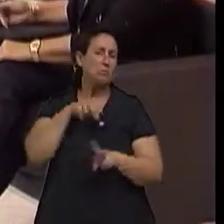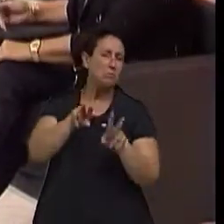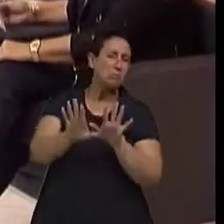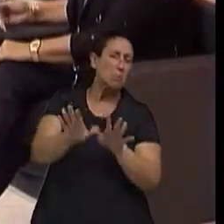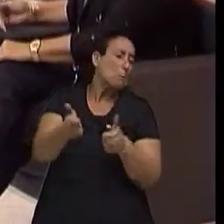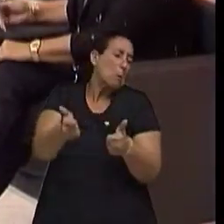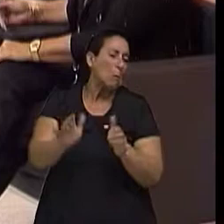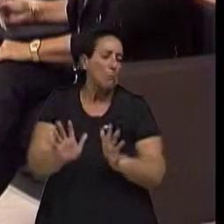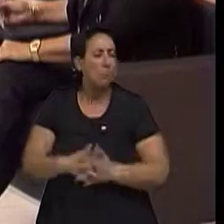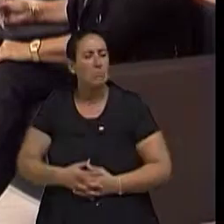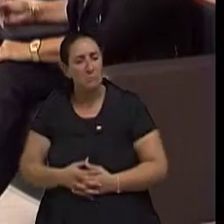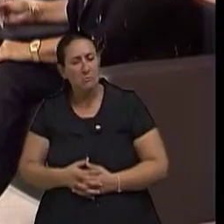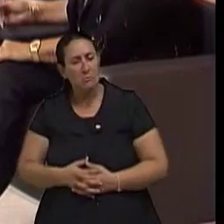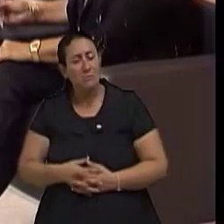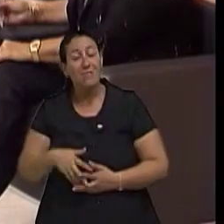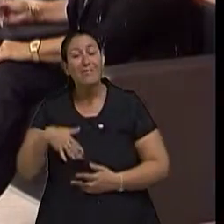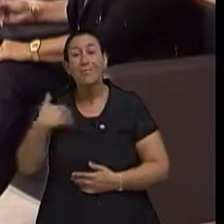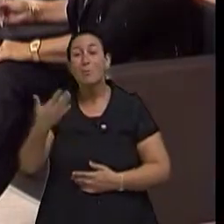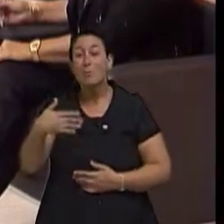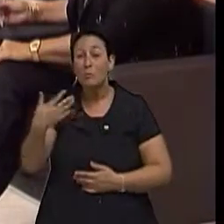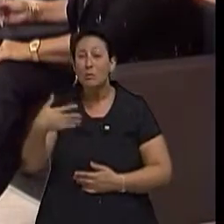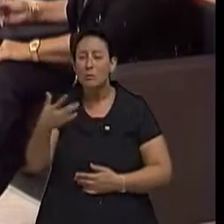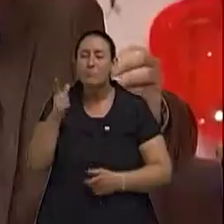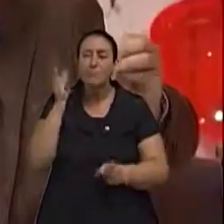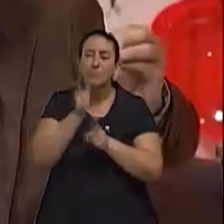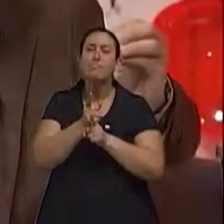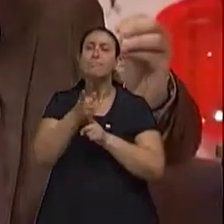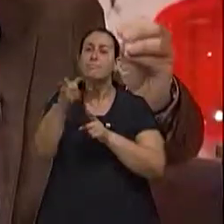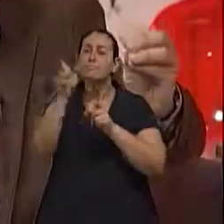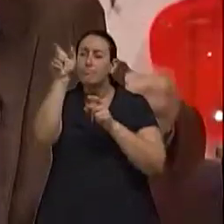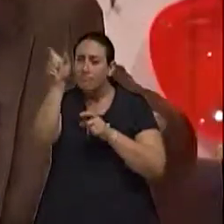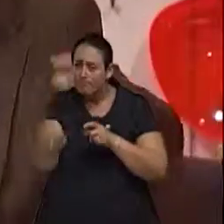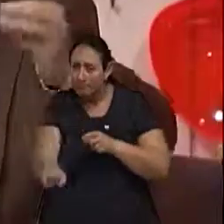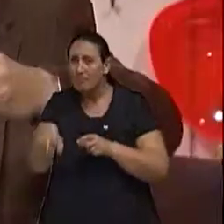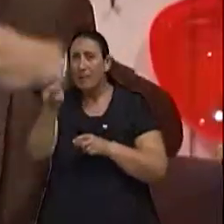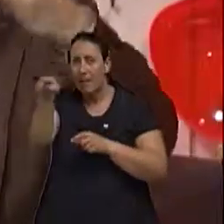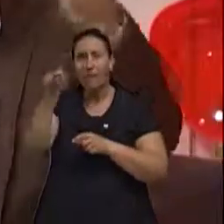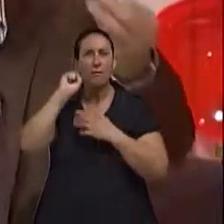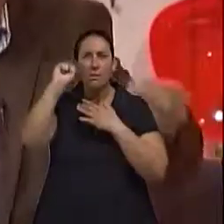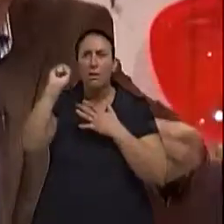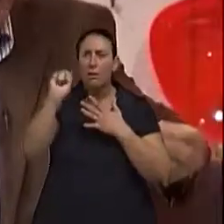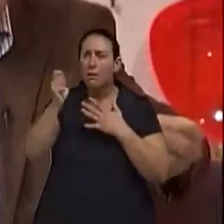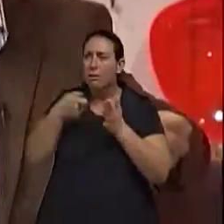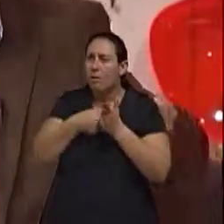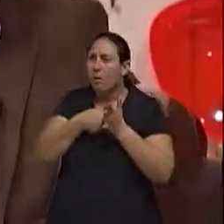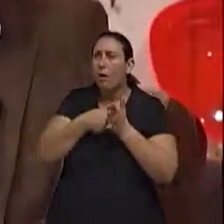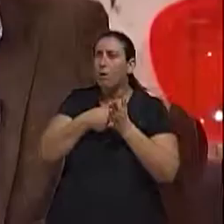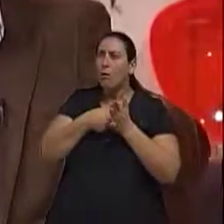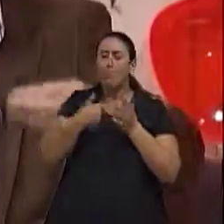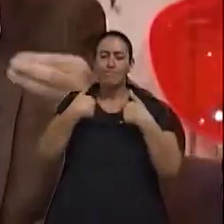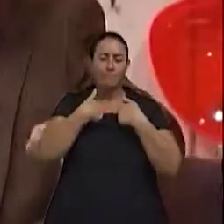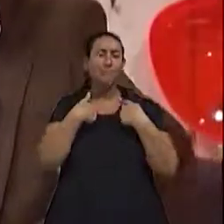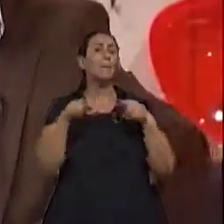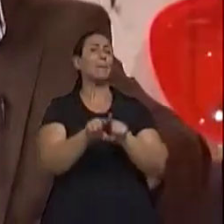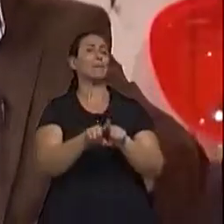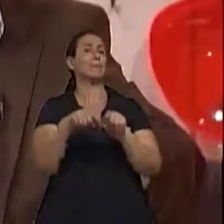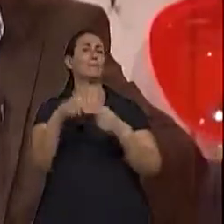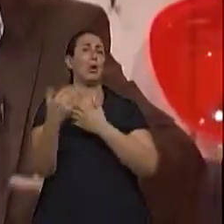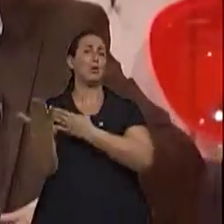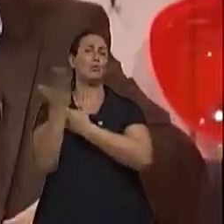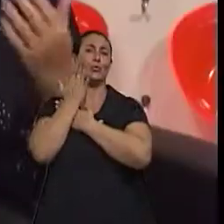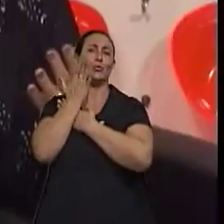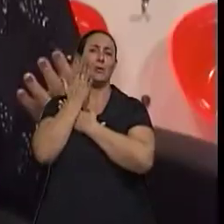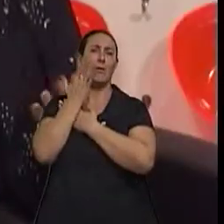importante é se dar conta que essas pessoas estão precisando de ajuda e estimular ou levar, né, para atendimento.